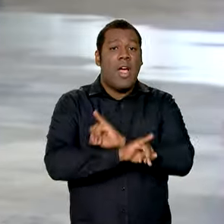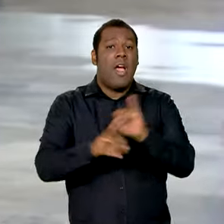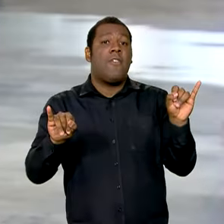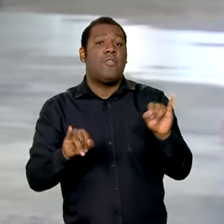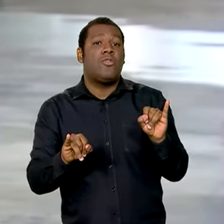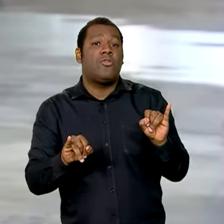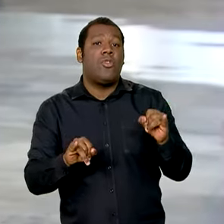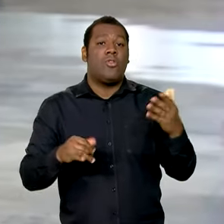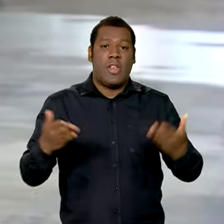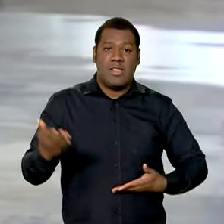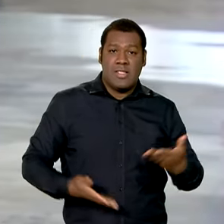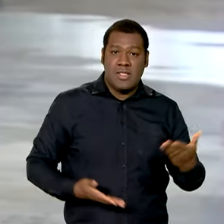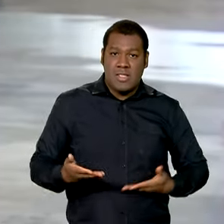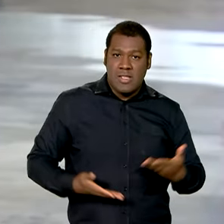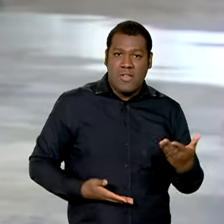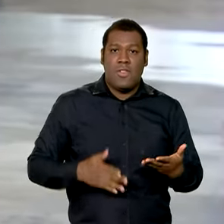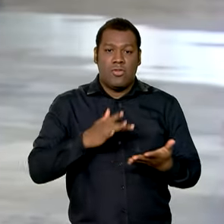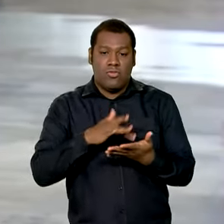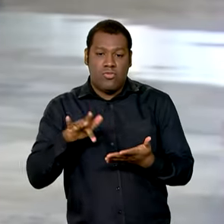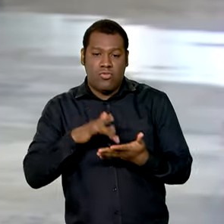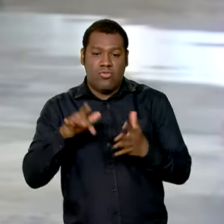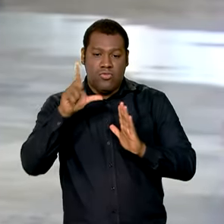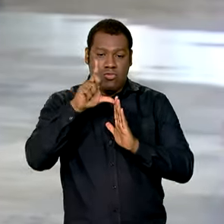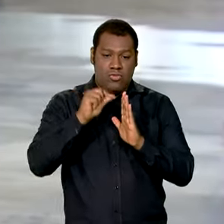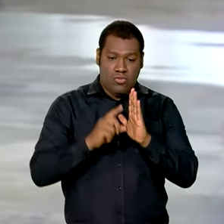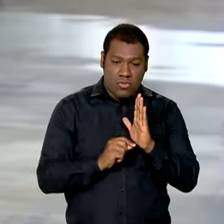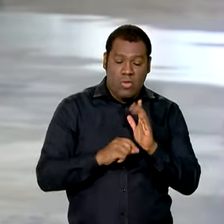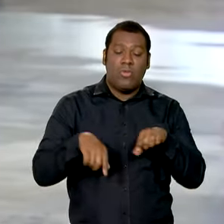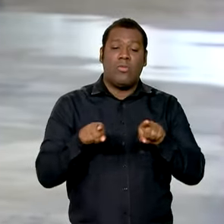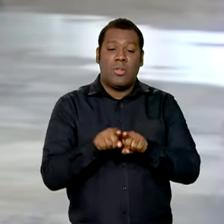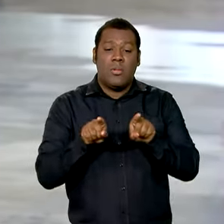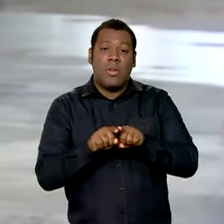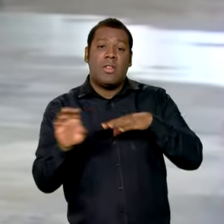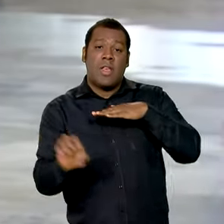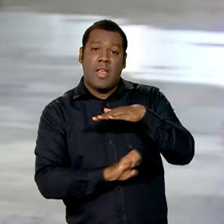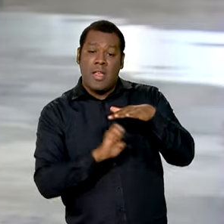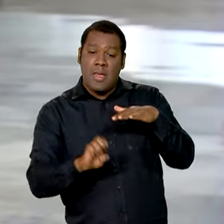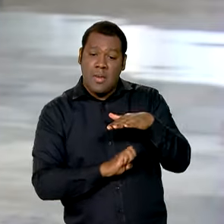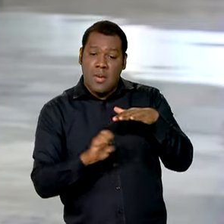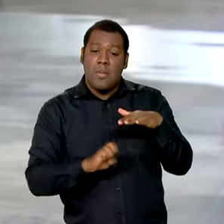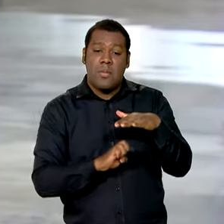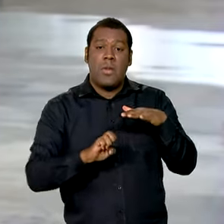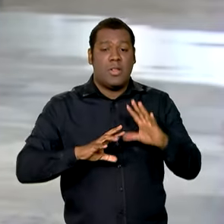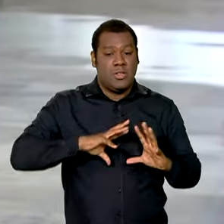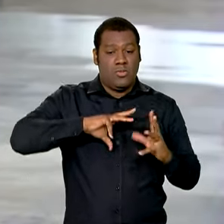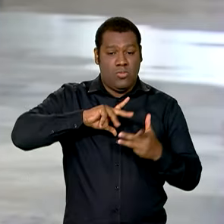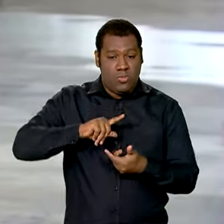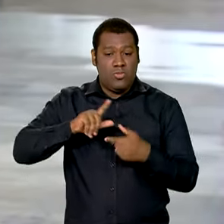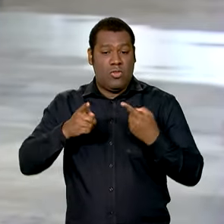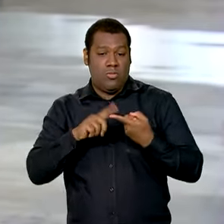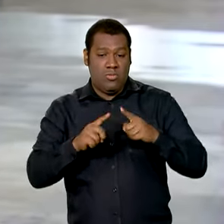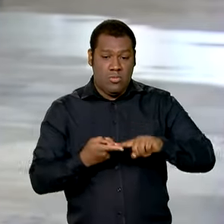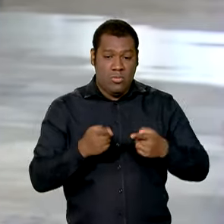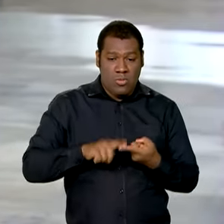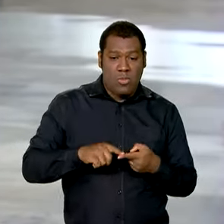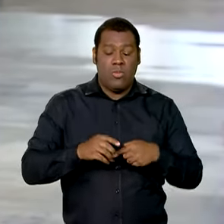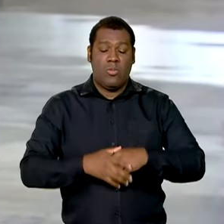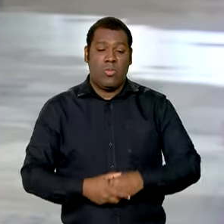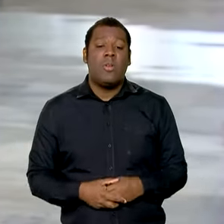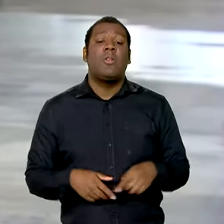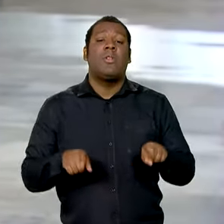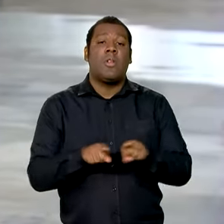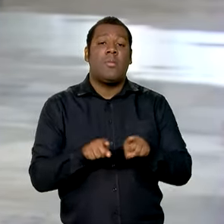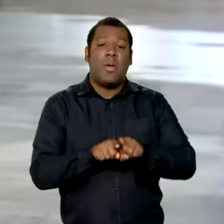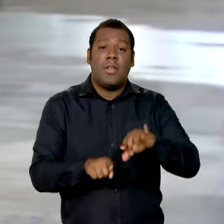serviços digitais e também uma tributação mínima de empresas transnacionais. E ele falou também sobre a importância de taxar